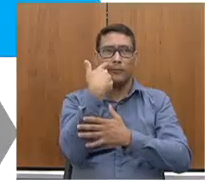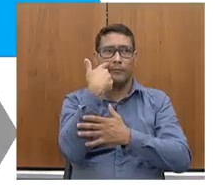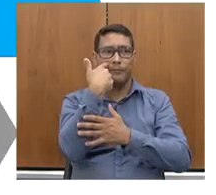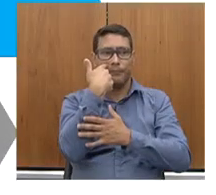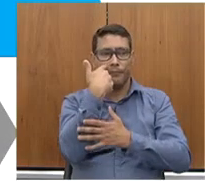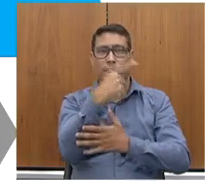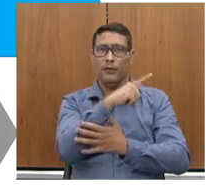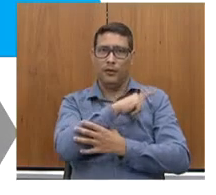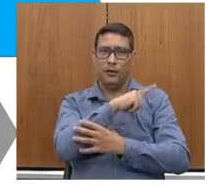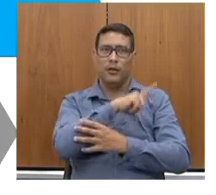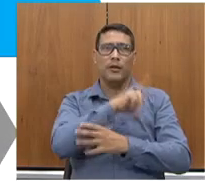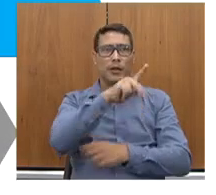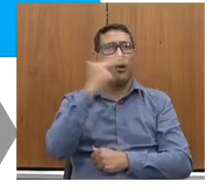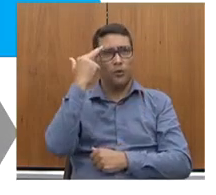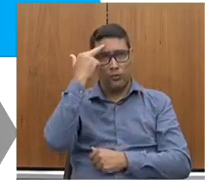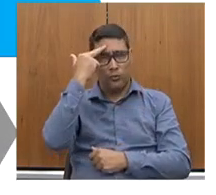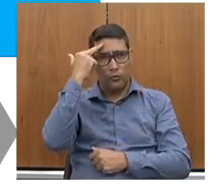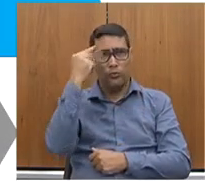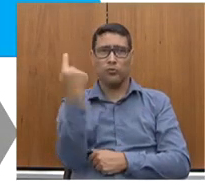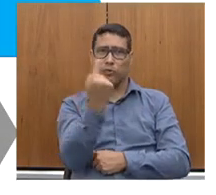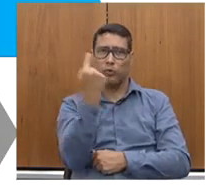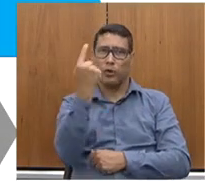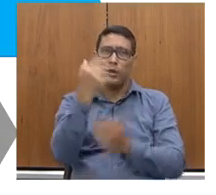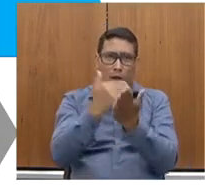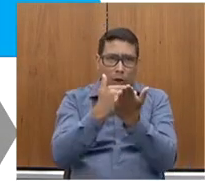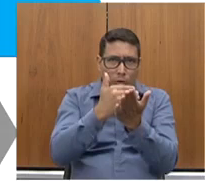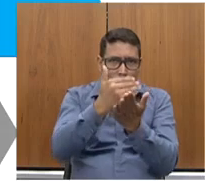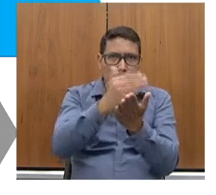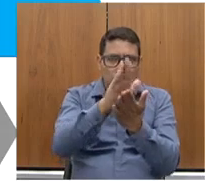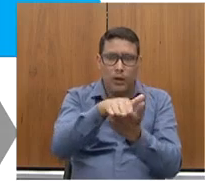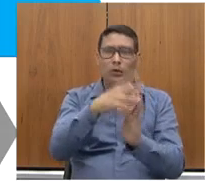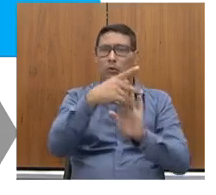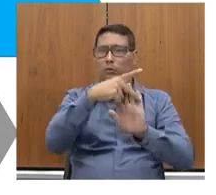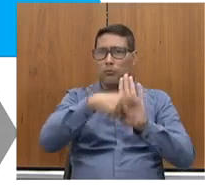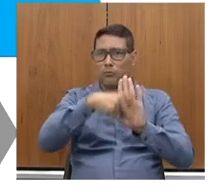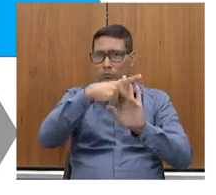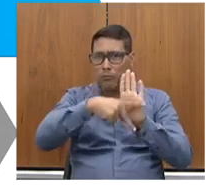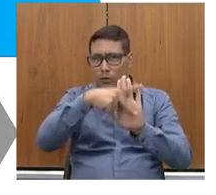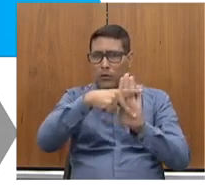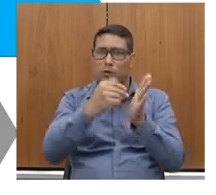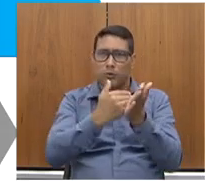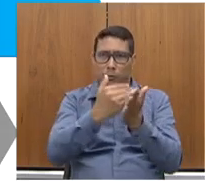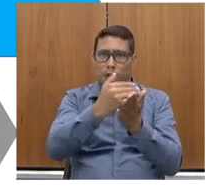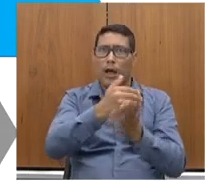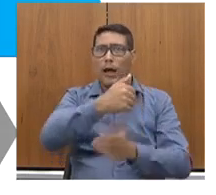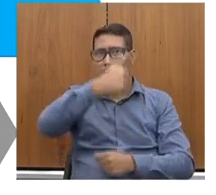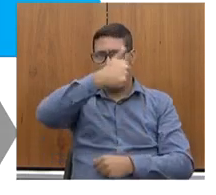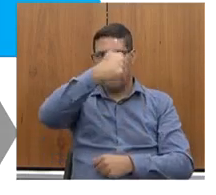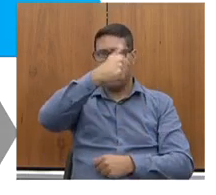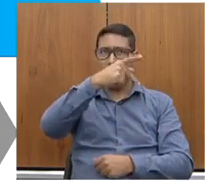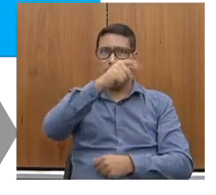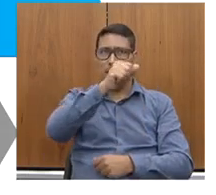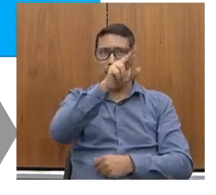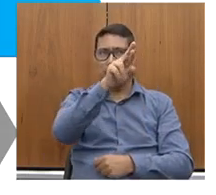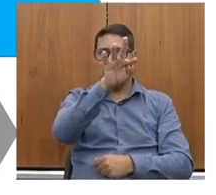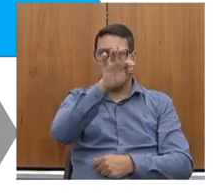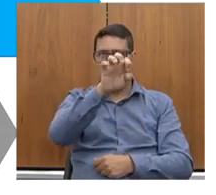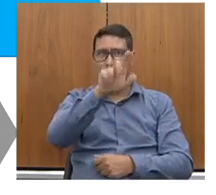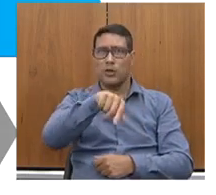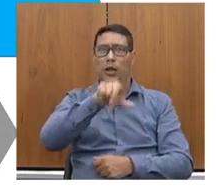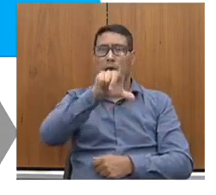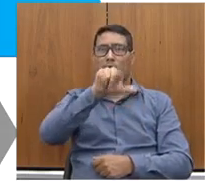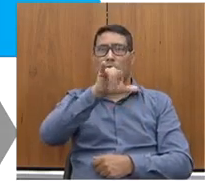esse que é um sonho, a gente ainda está no início do projeto, mas a primeira parte, que foi a realização da licitação, ela foi